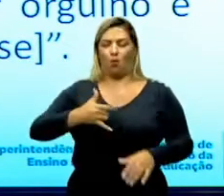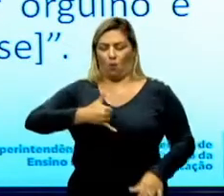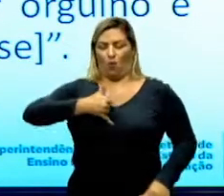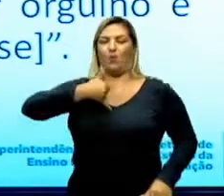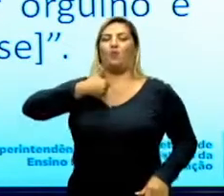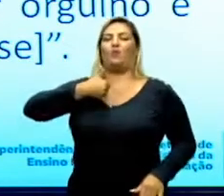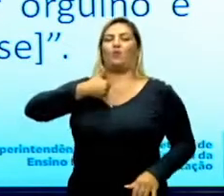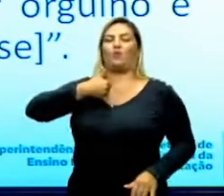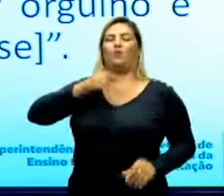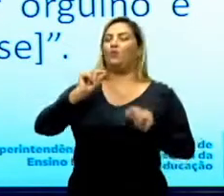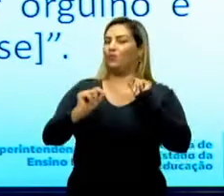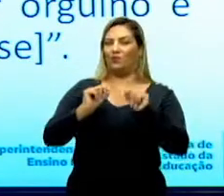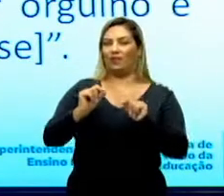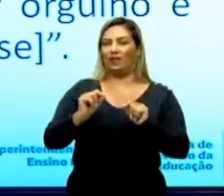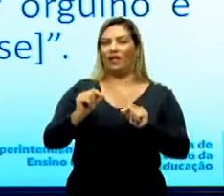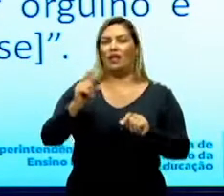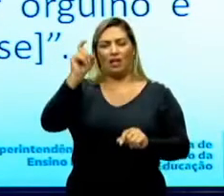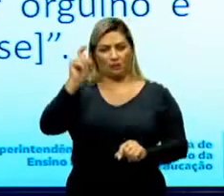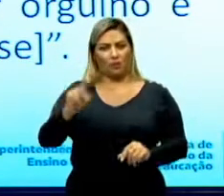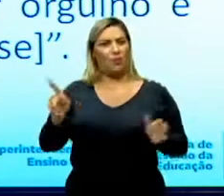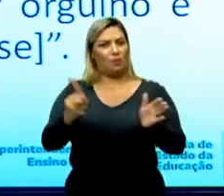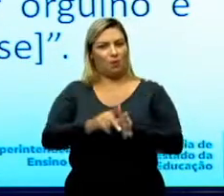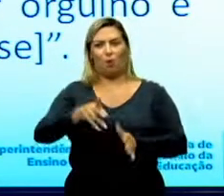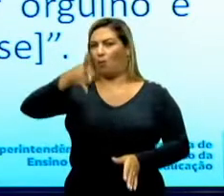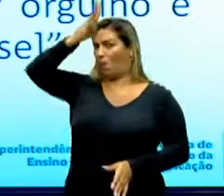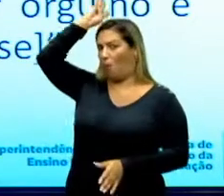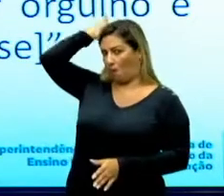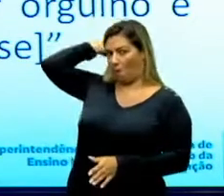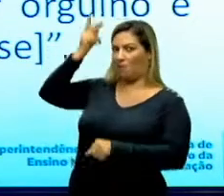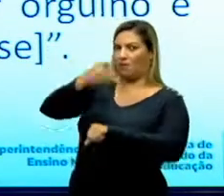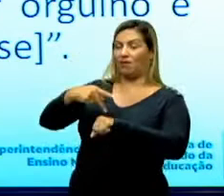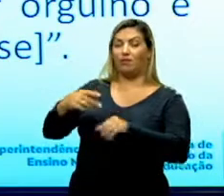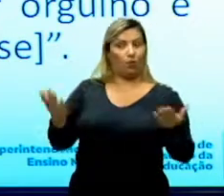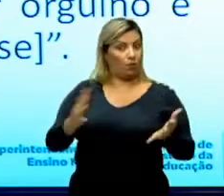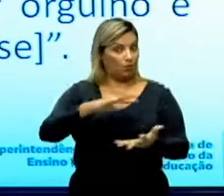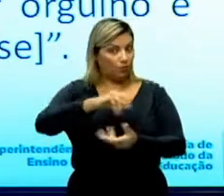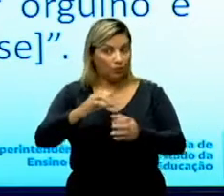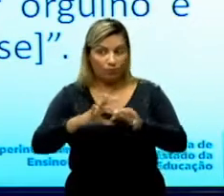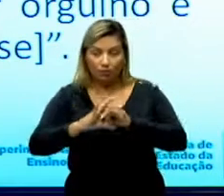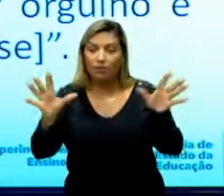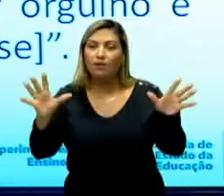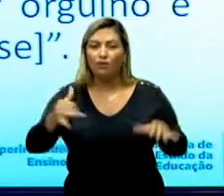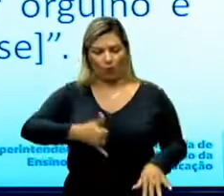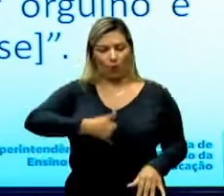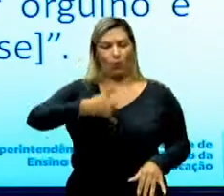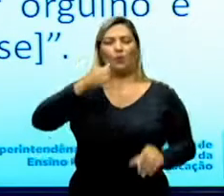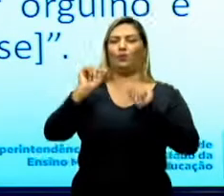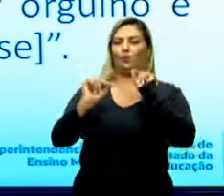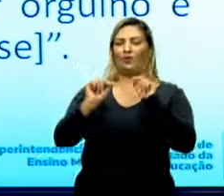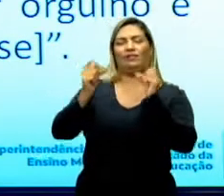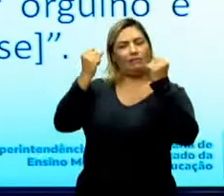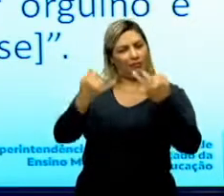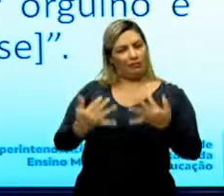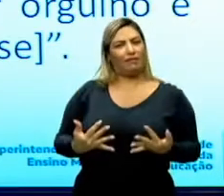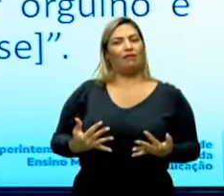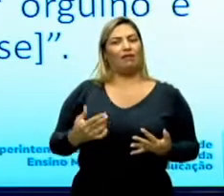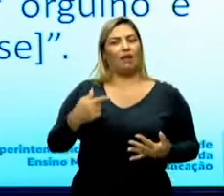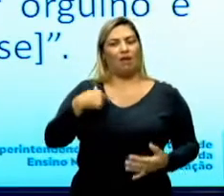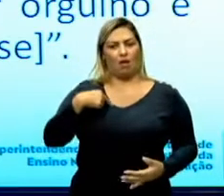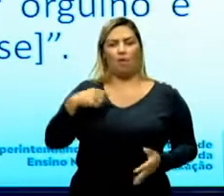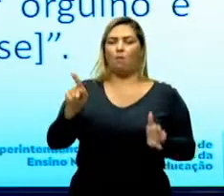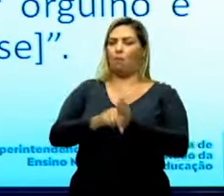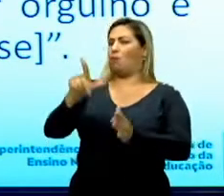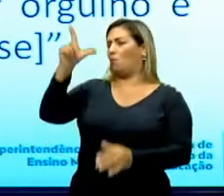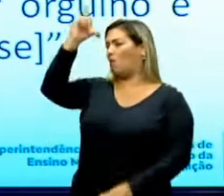Silvis Ronsum, ou Sou Cidadão Romano. Hoje, no mundo livre, o maior orgulho é poder dizer Sou um